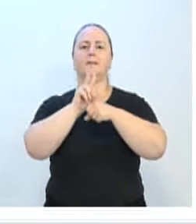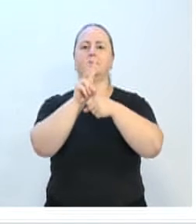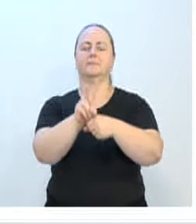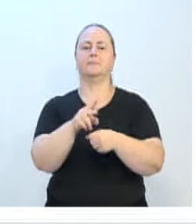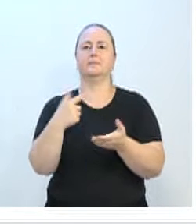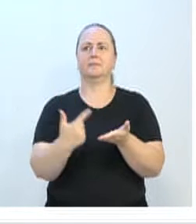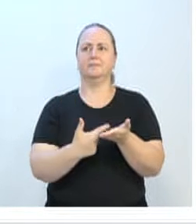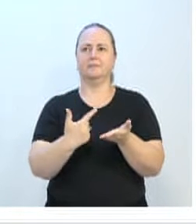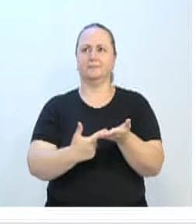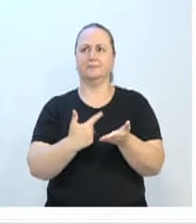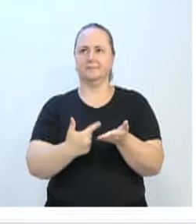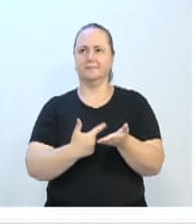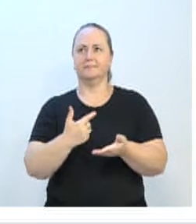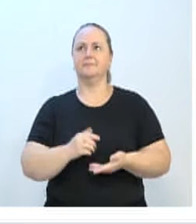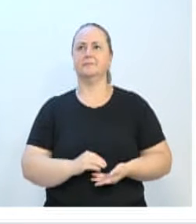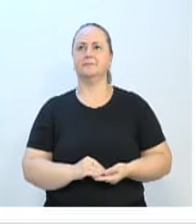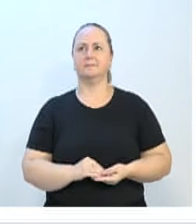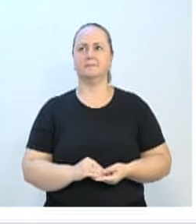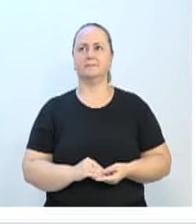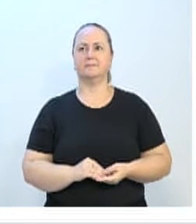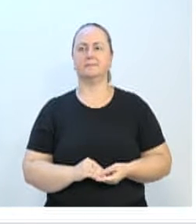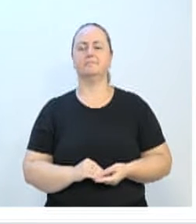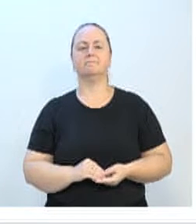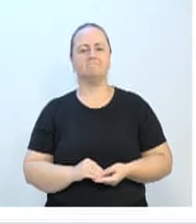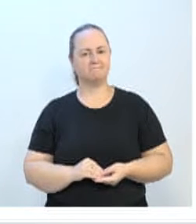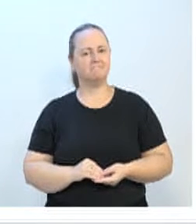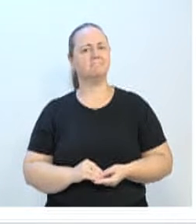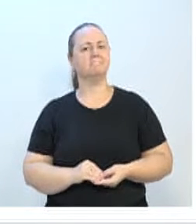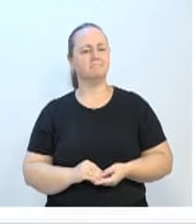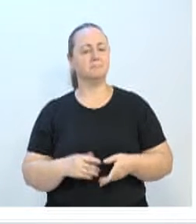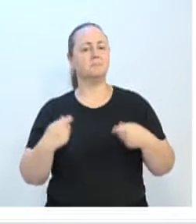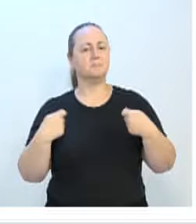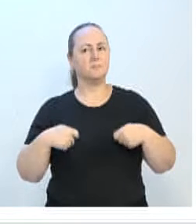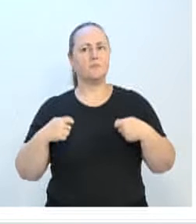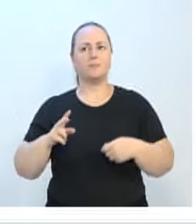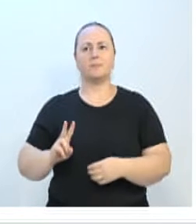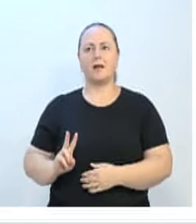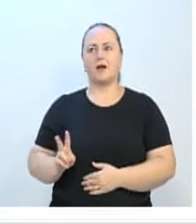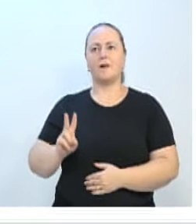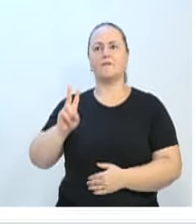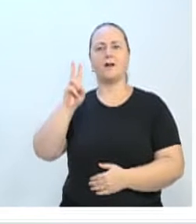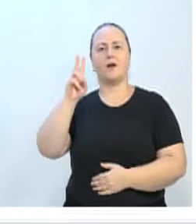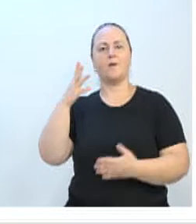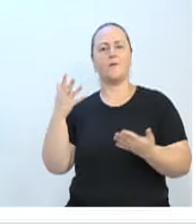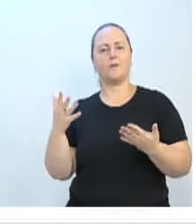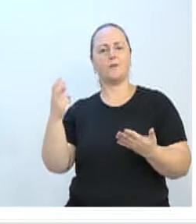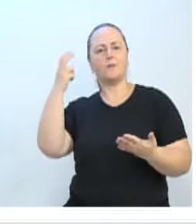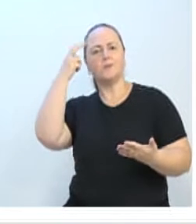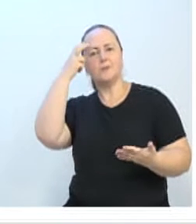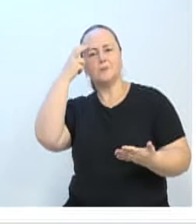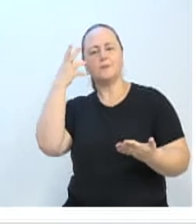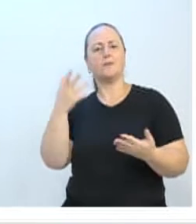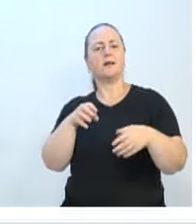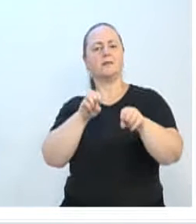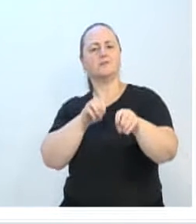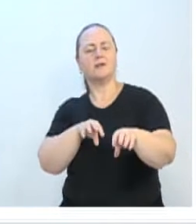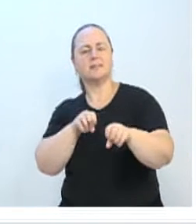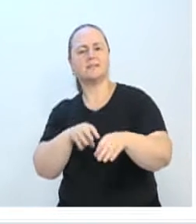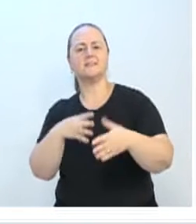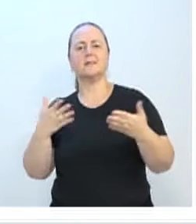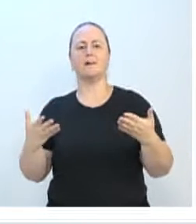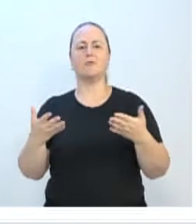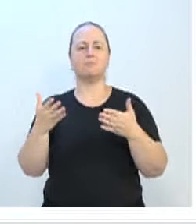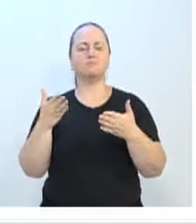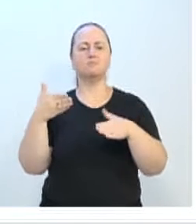Sensacional. A gente precisa, sobretudo, valorizar a cultura, educação, em todas as suas formas, o acesso ao conhecimento da nossa